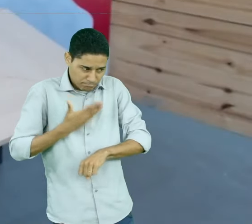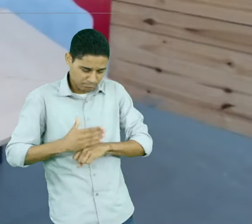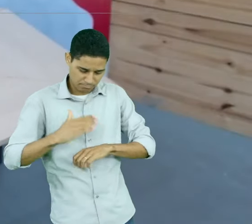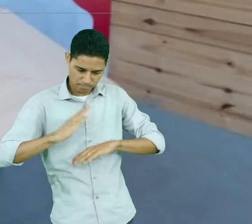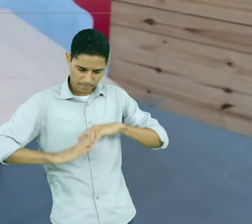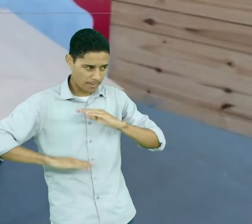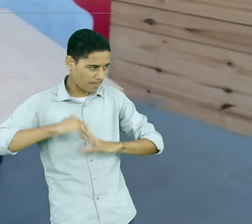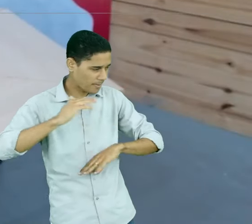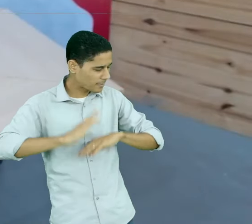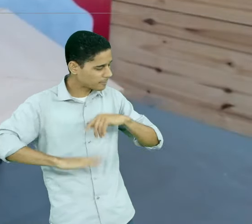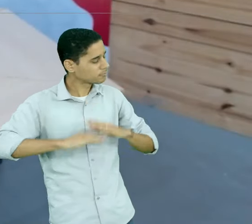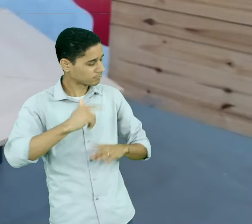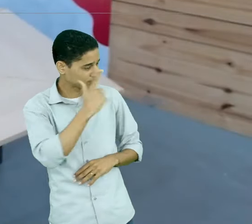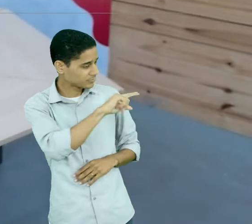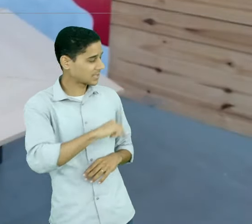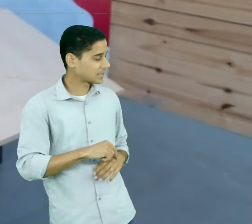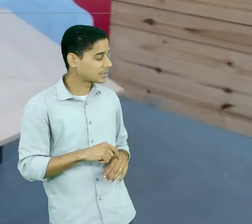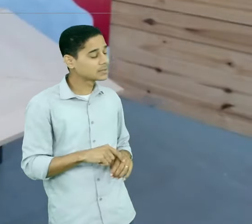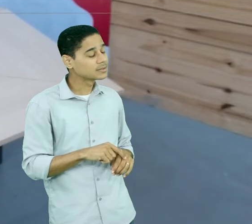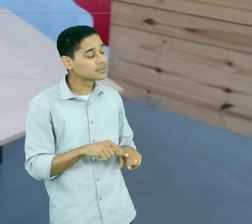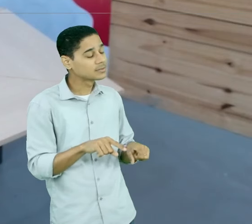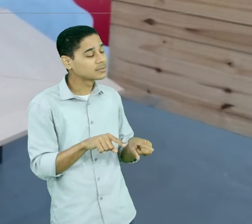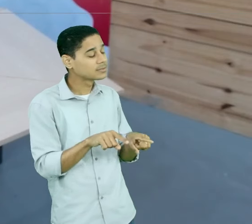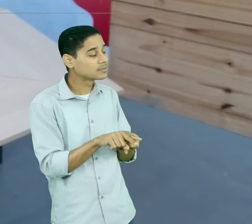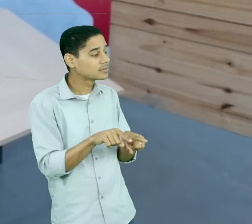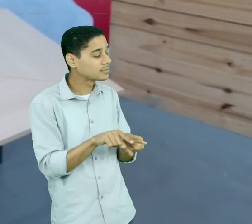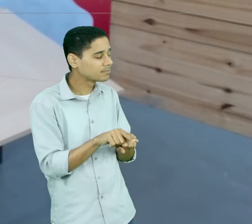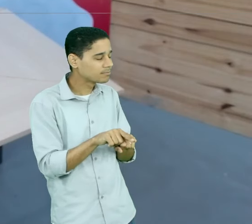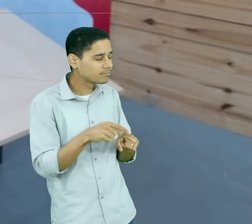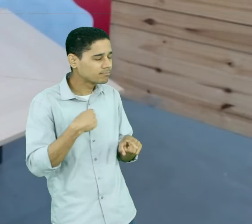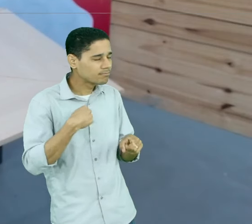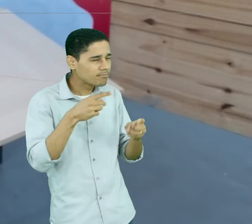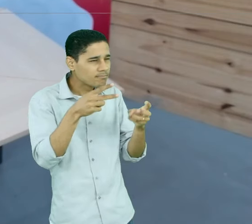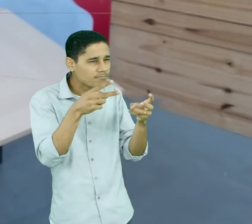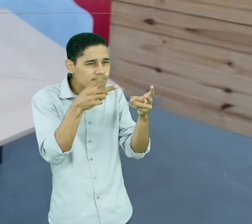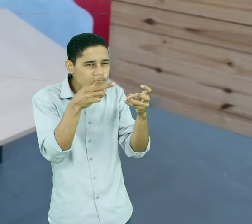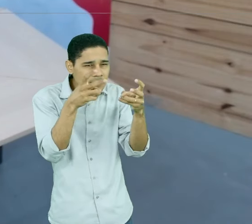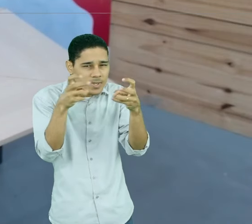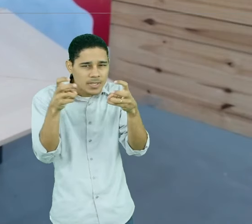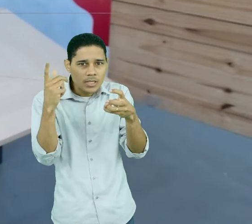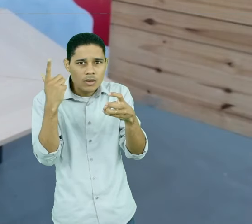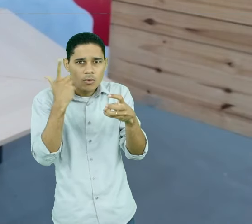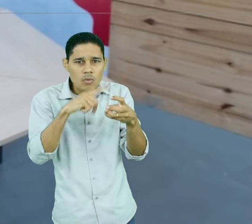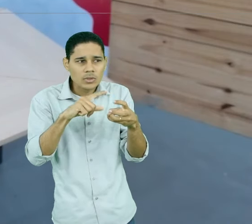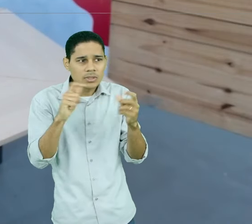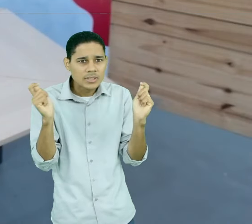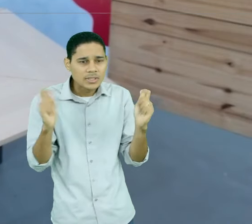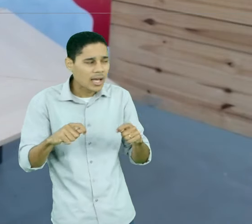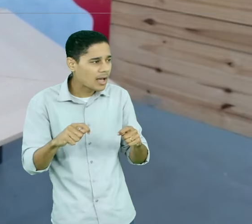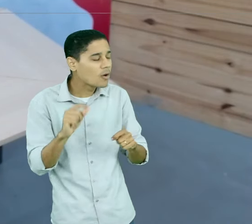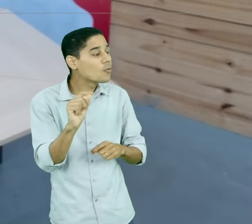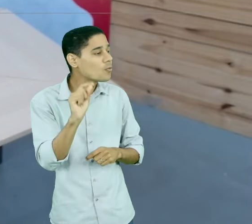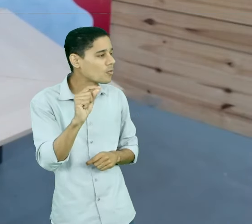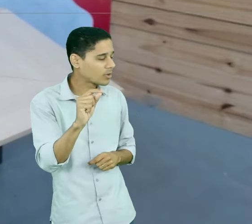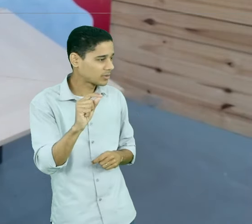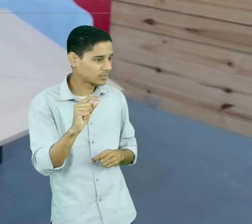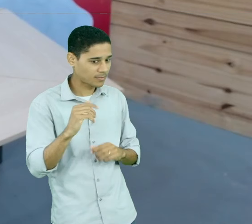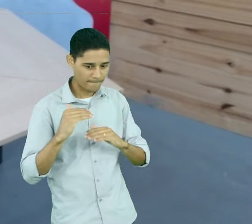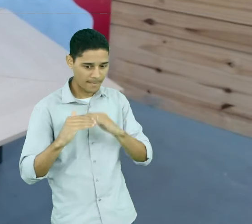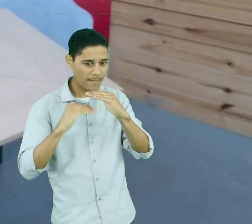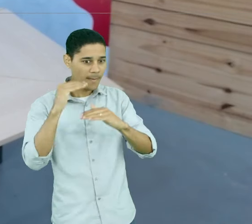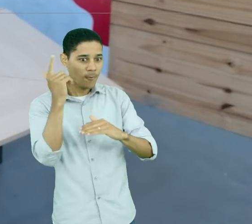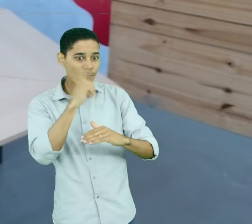também perceber quais são as oportunidades que temos na nossa trajetória profissional.